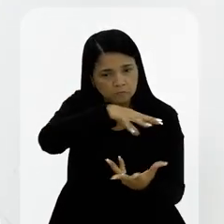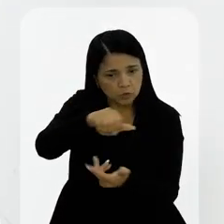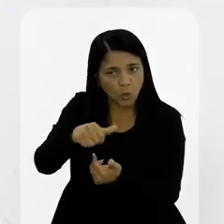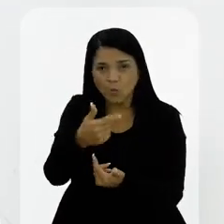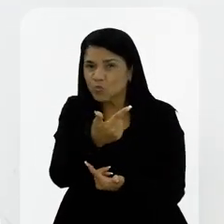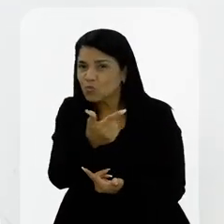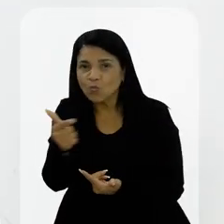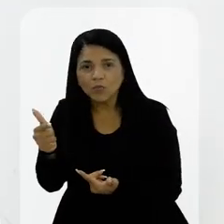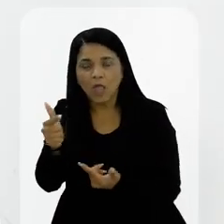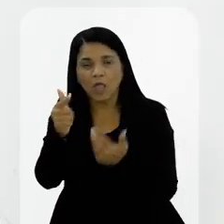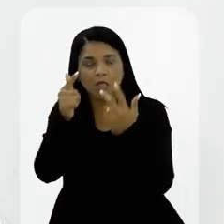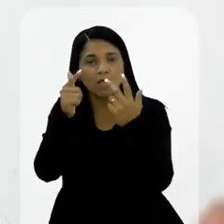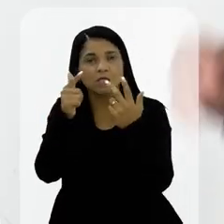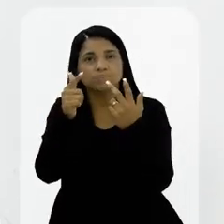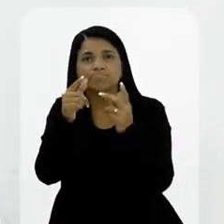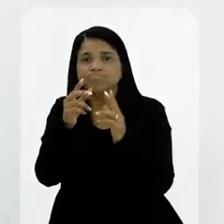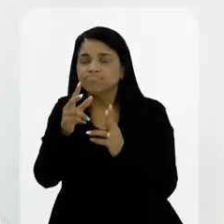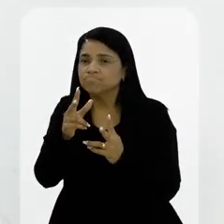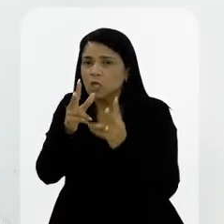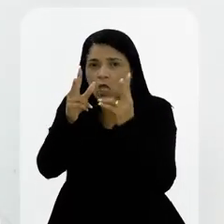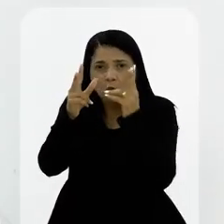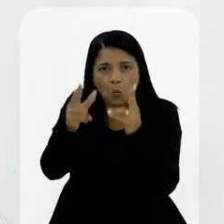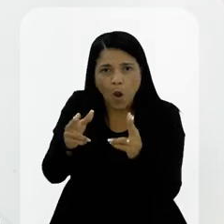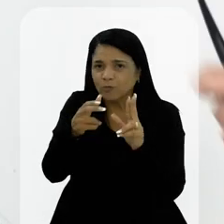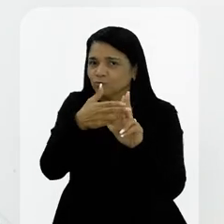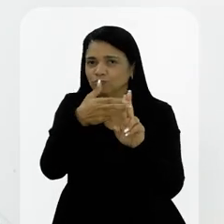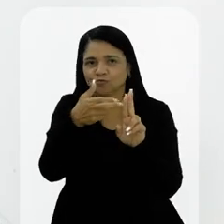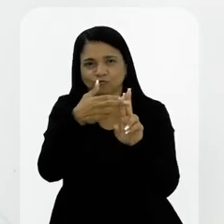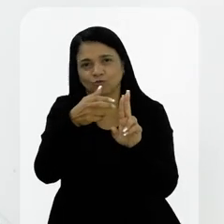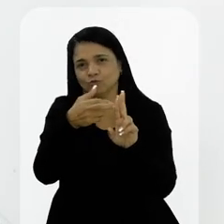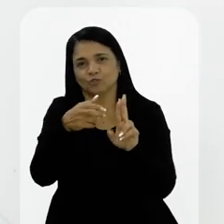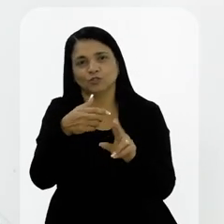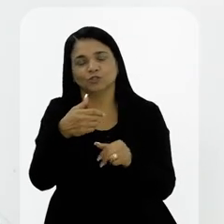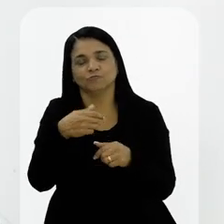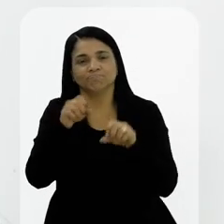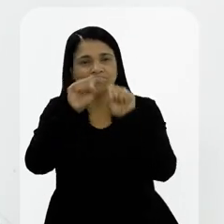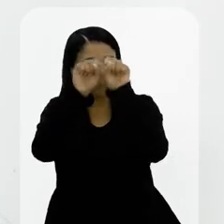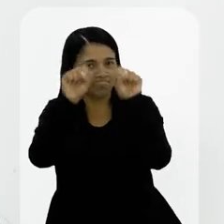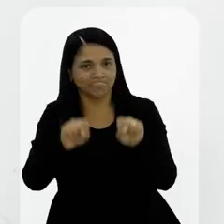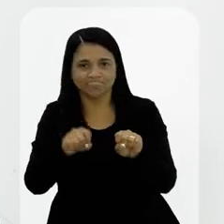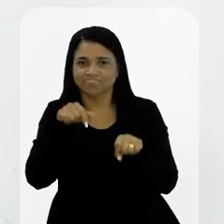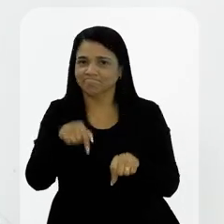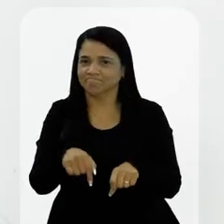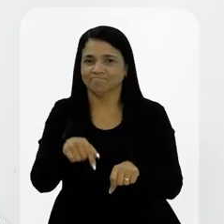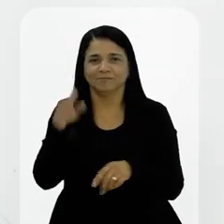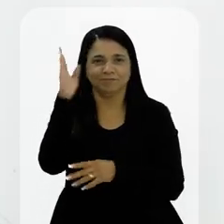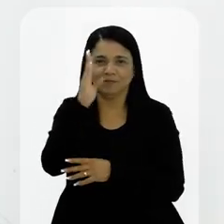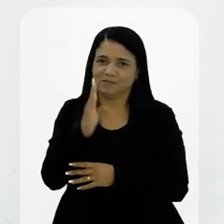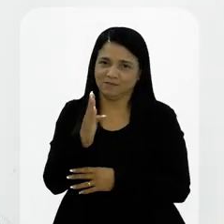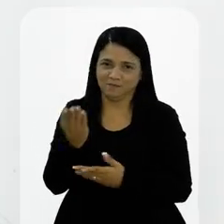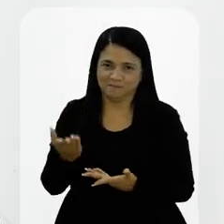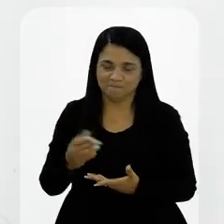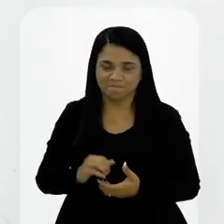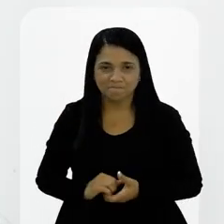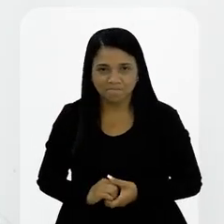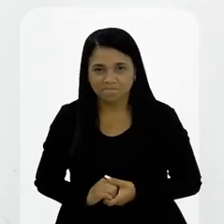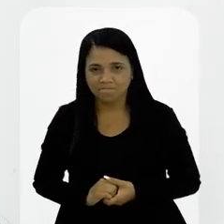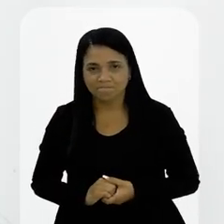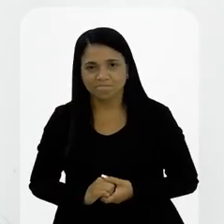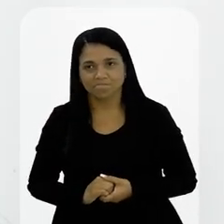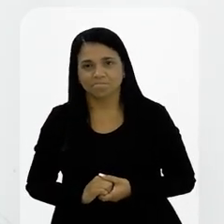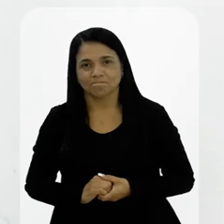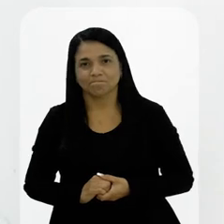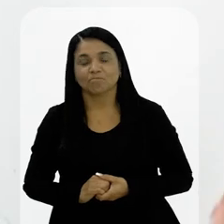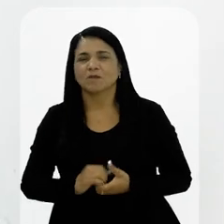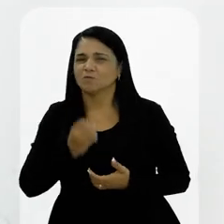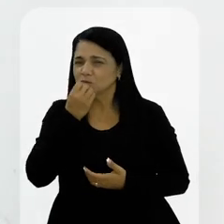experiências mundiais algo que possa ser tão poçante, tão potente como o Sistema Único de Saúde estabelecido